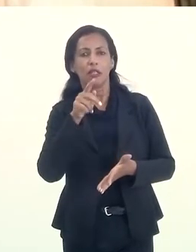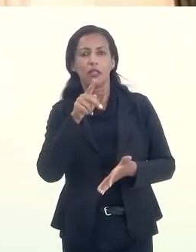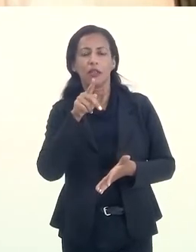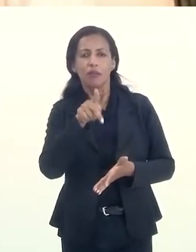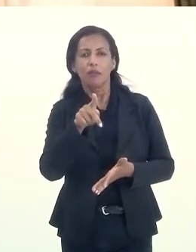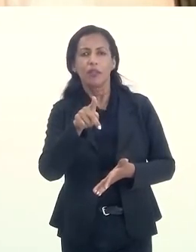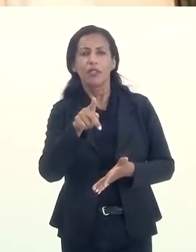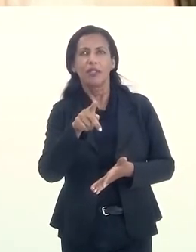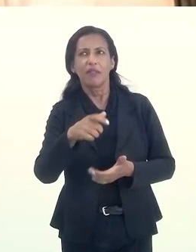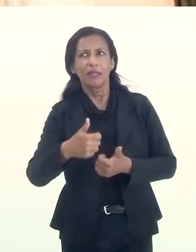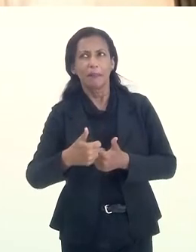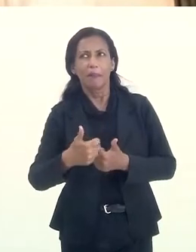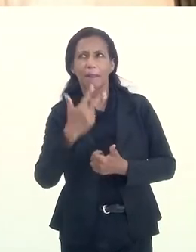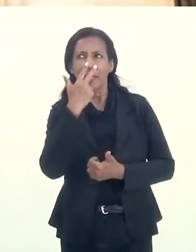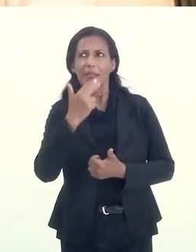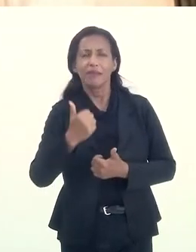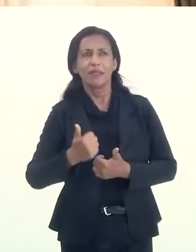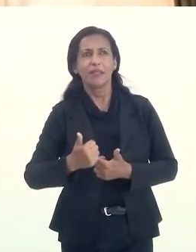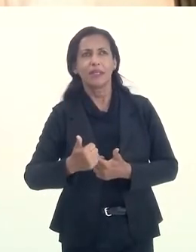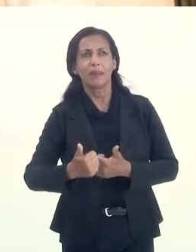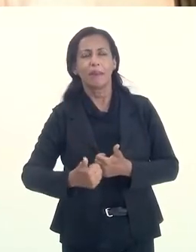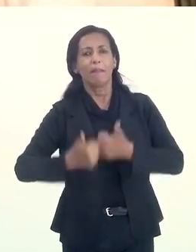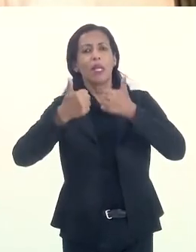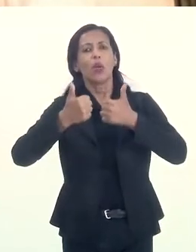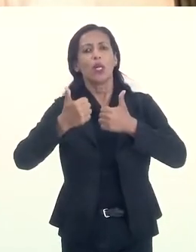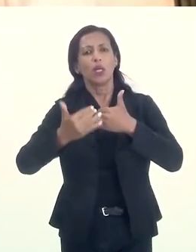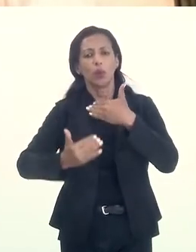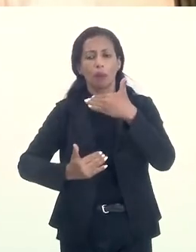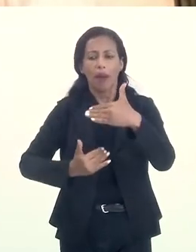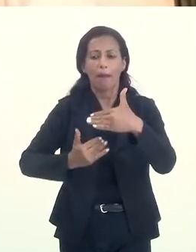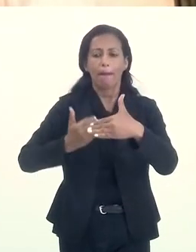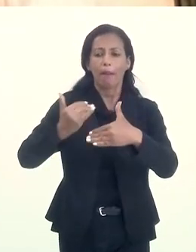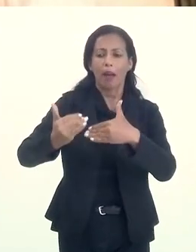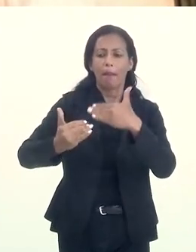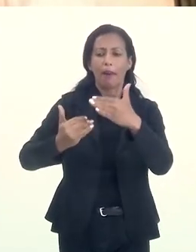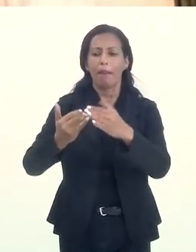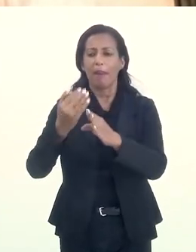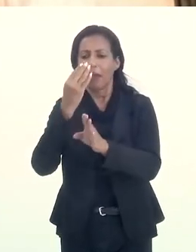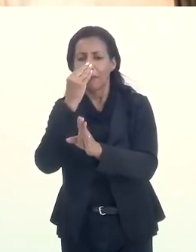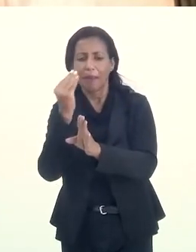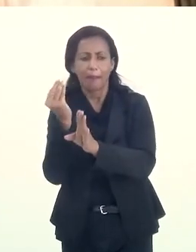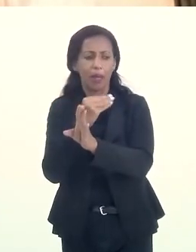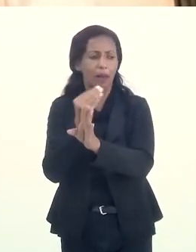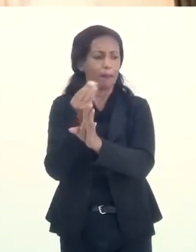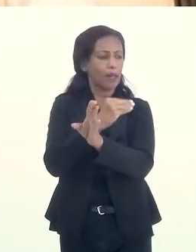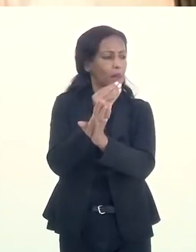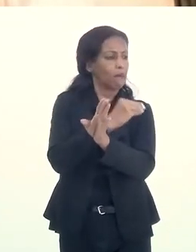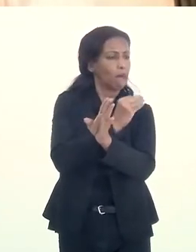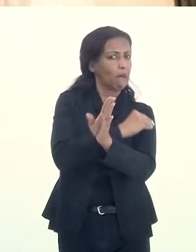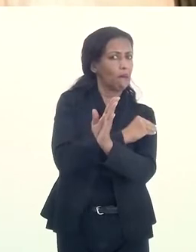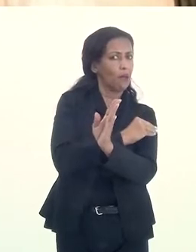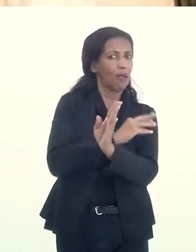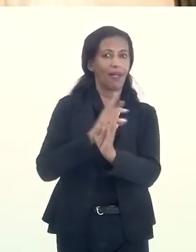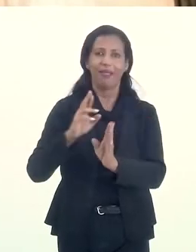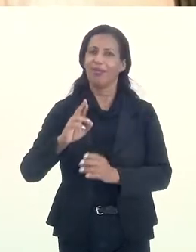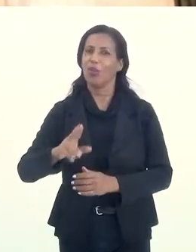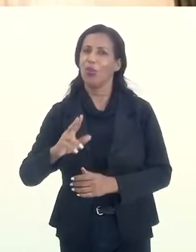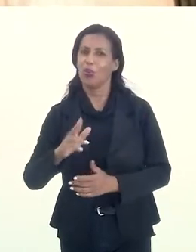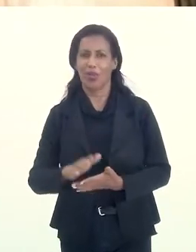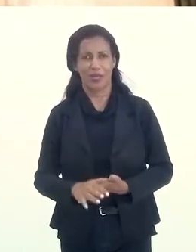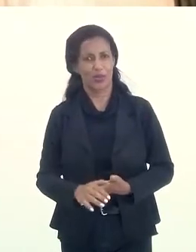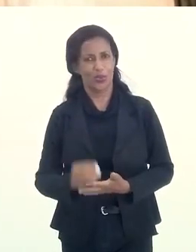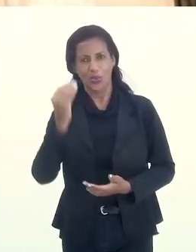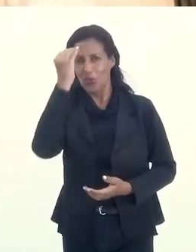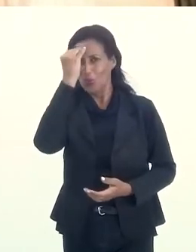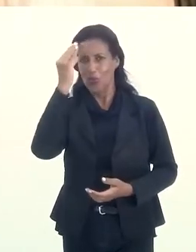vai sempre melhorando e, consequentemente, repudiando o que ficou para trás. Não é o